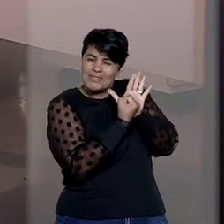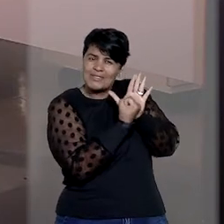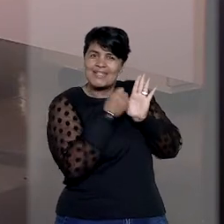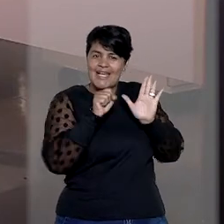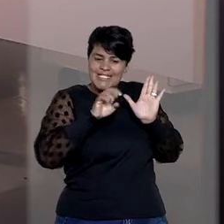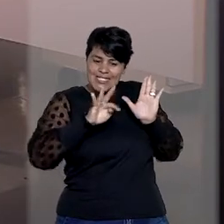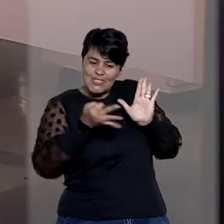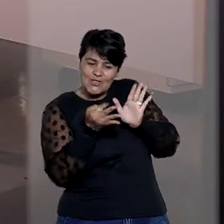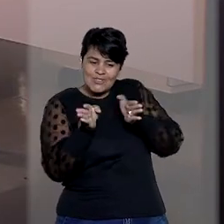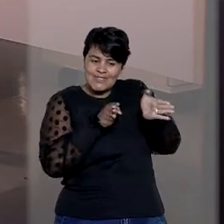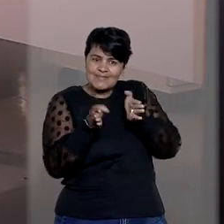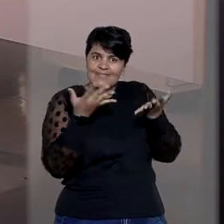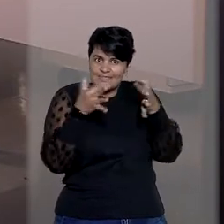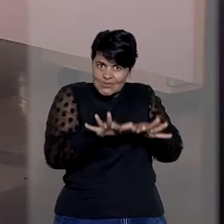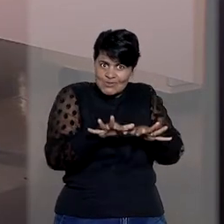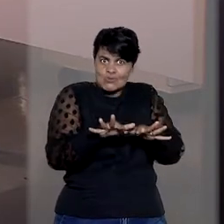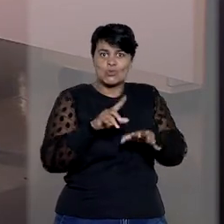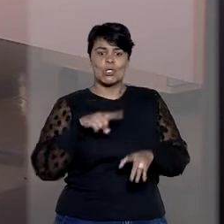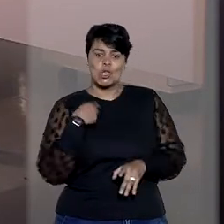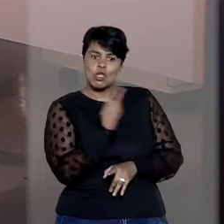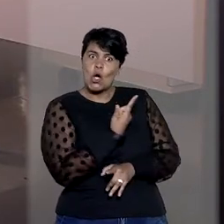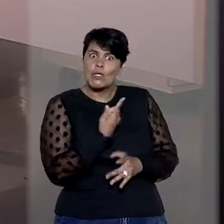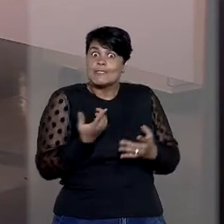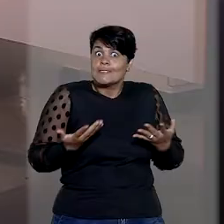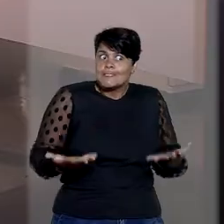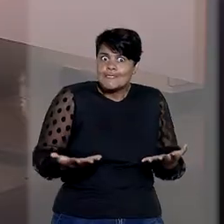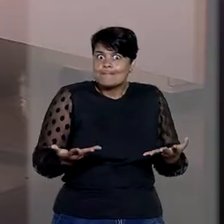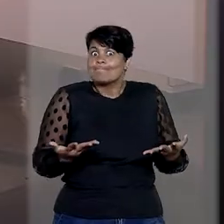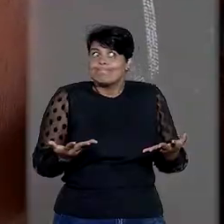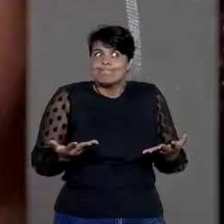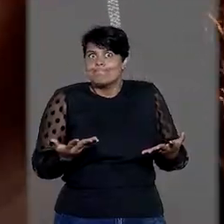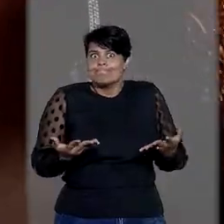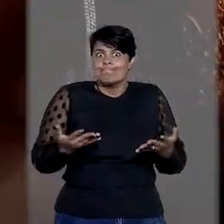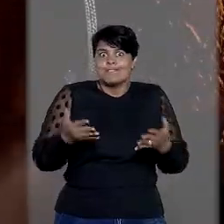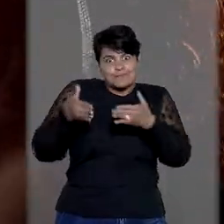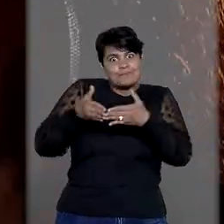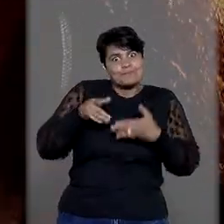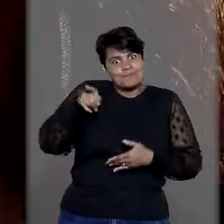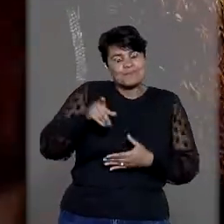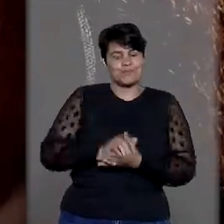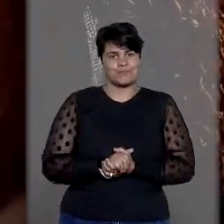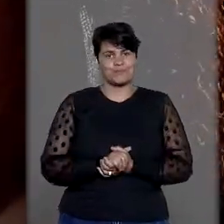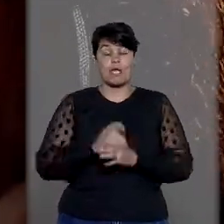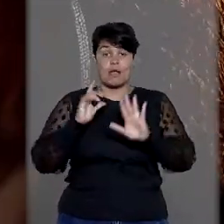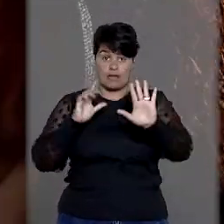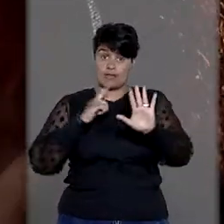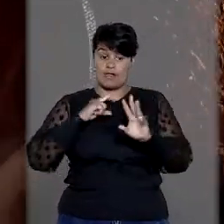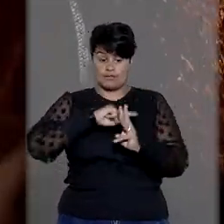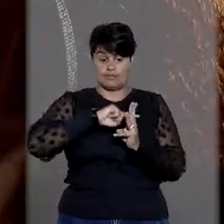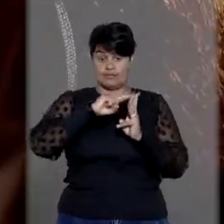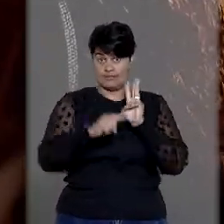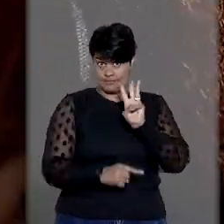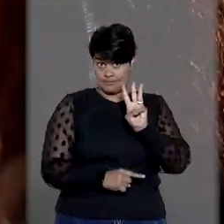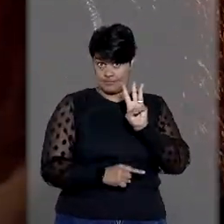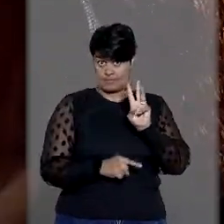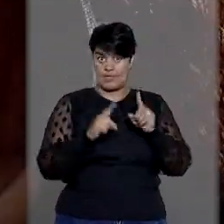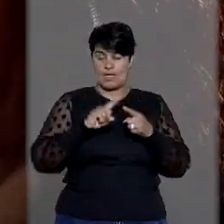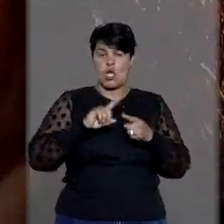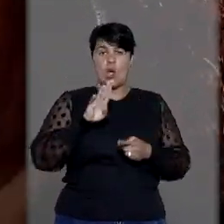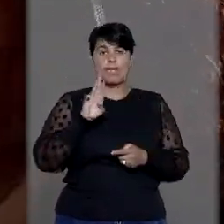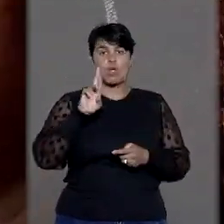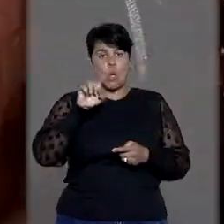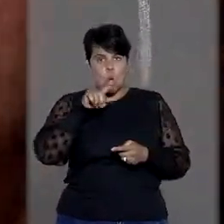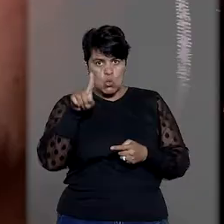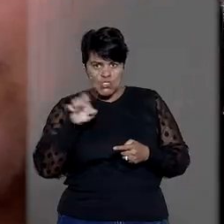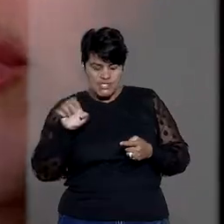Acessibilidade e Inclusão. E a gente acionou. A gente tem três níveis, né? Selo bronze, selo